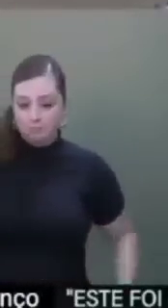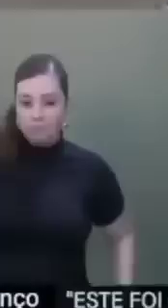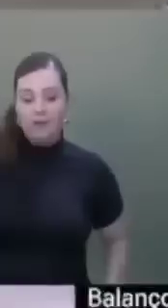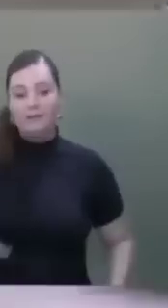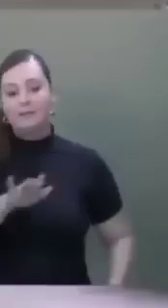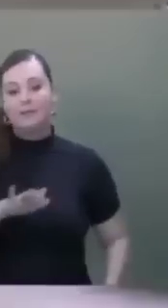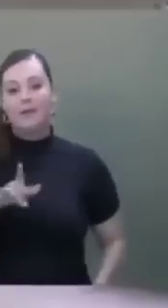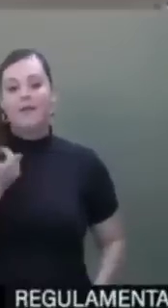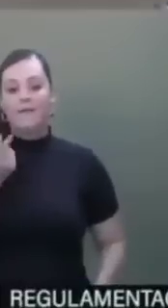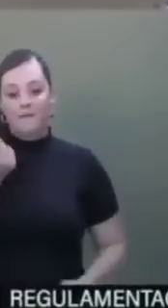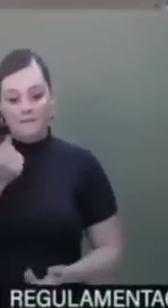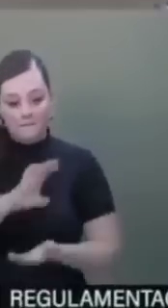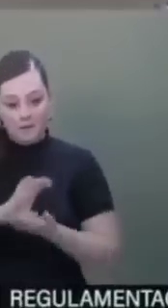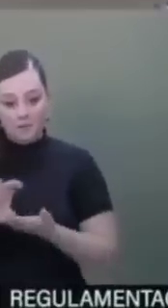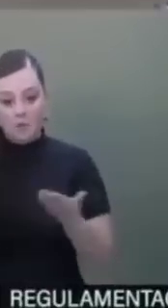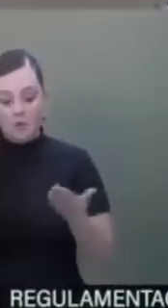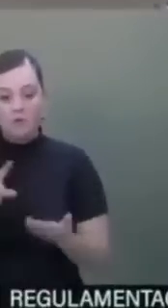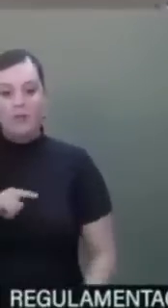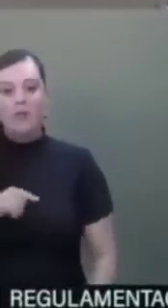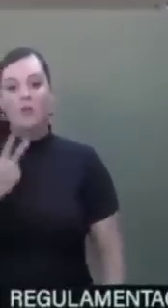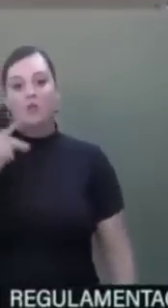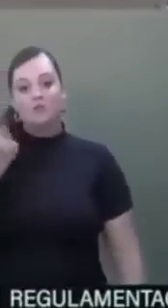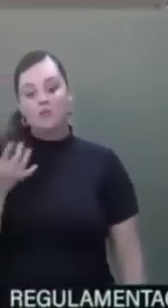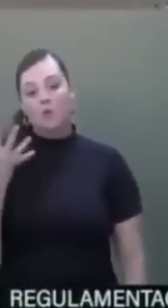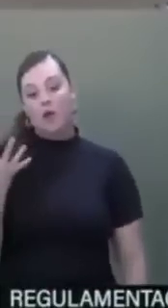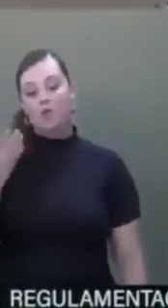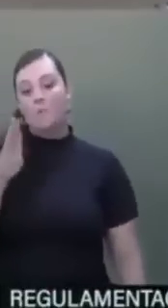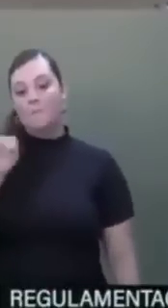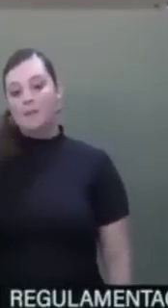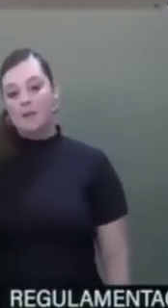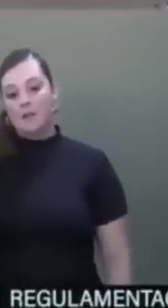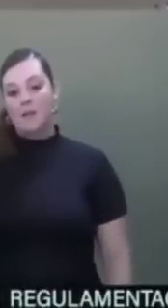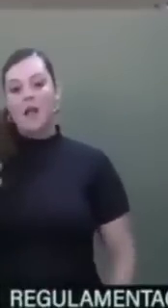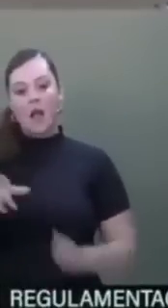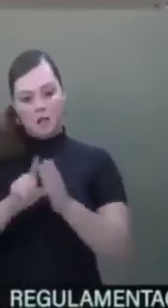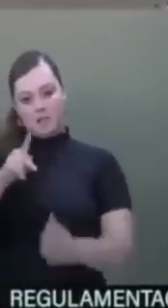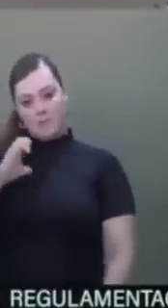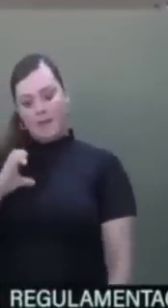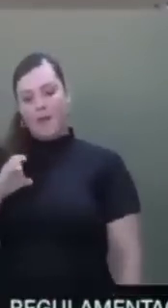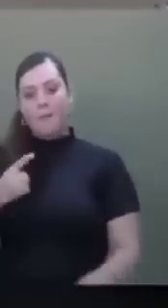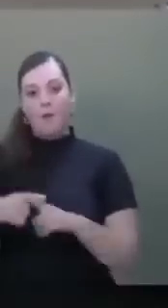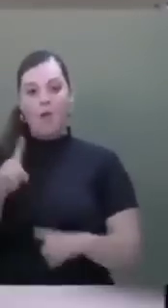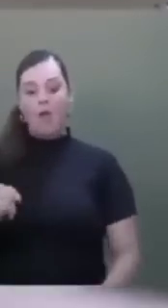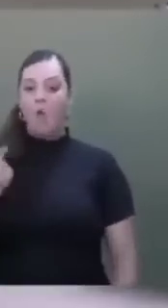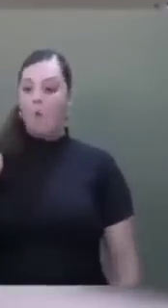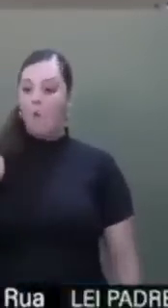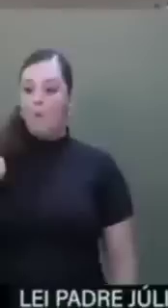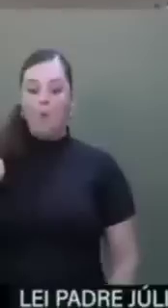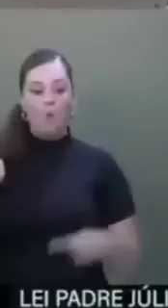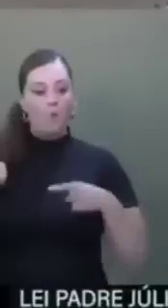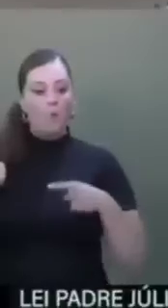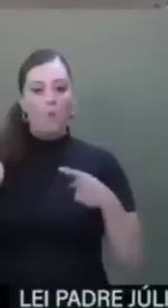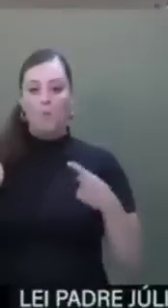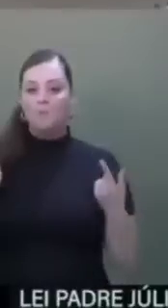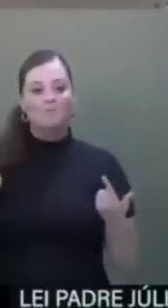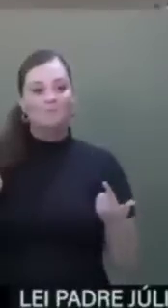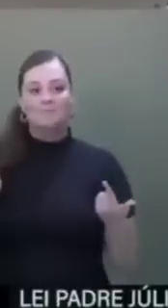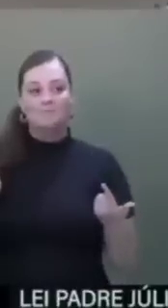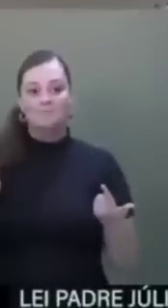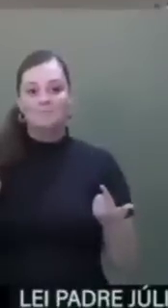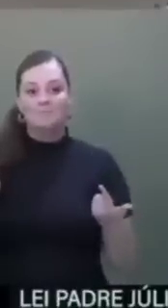Brasil, neste ano, investimento de R 2,4 bilhões, tinha, antes da PEC, o que é um valor absolutamente ridículo,